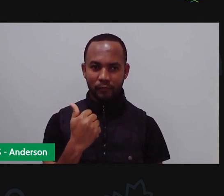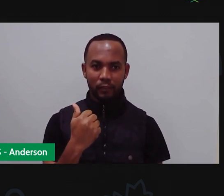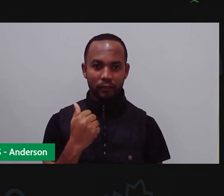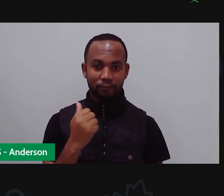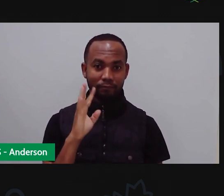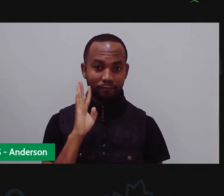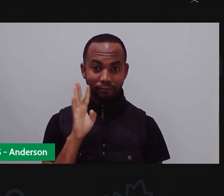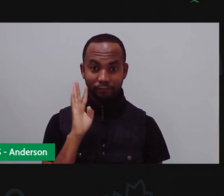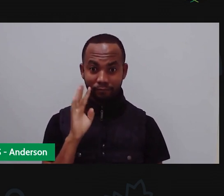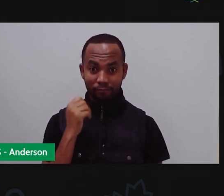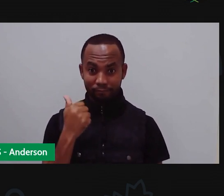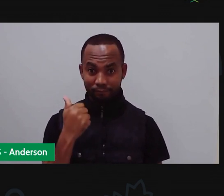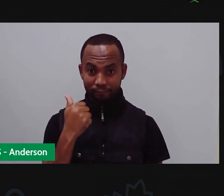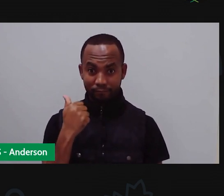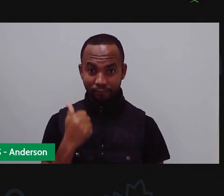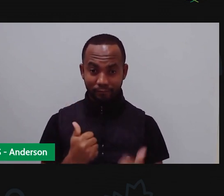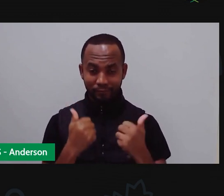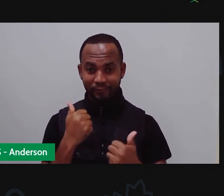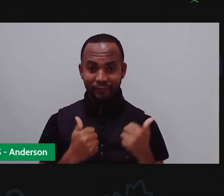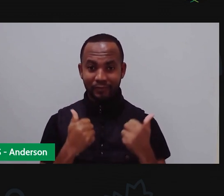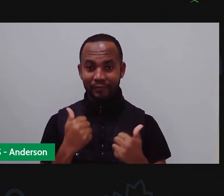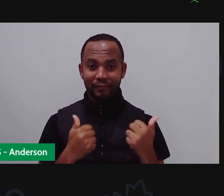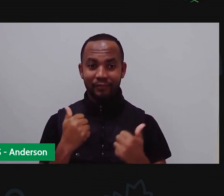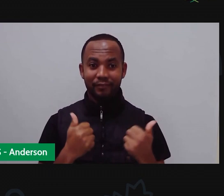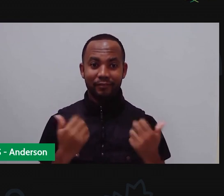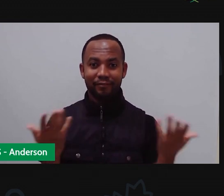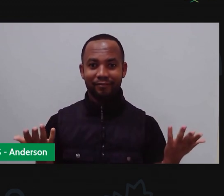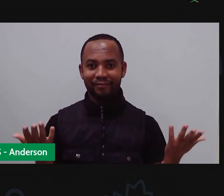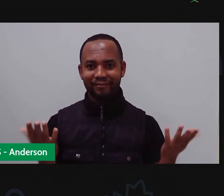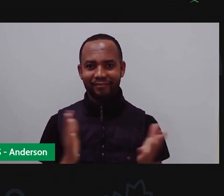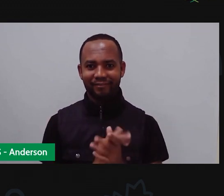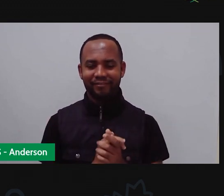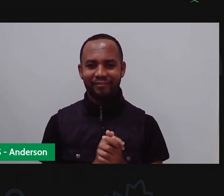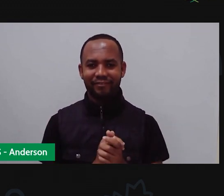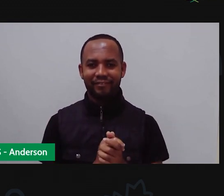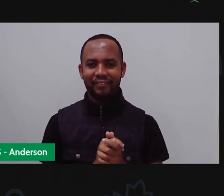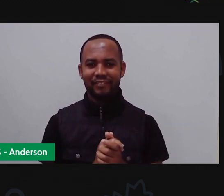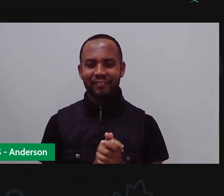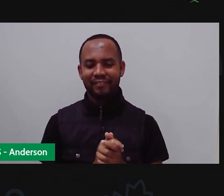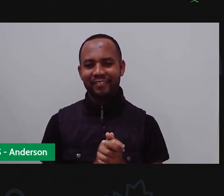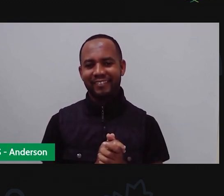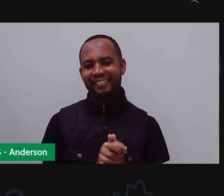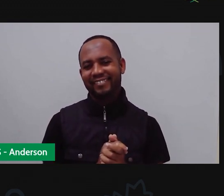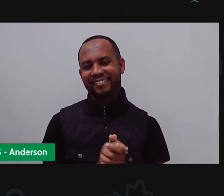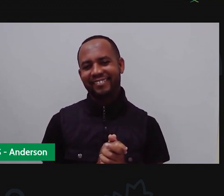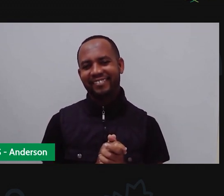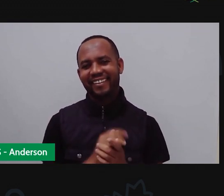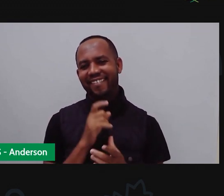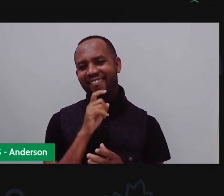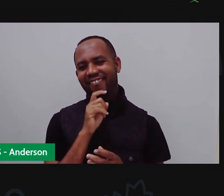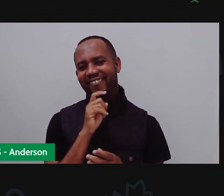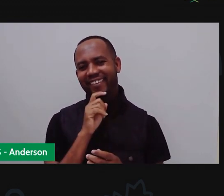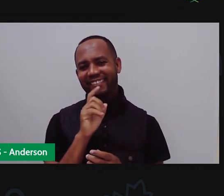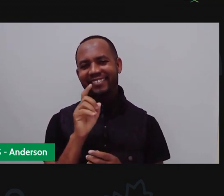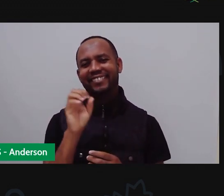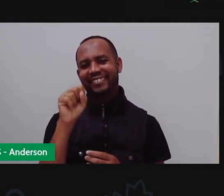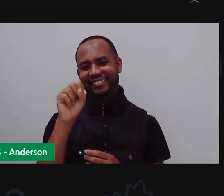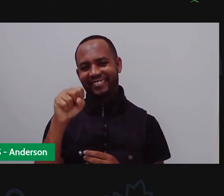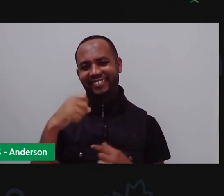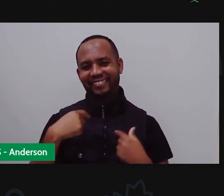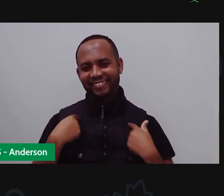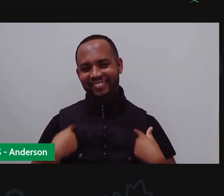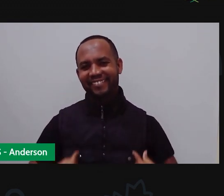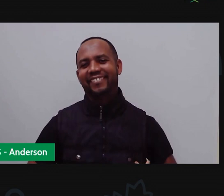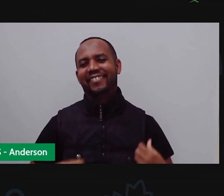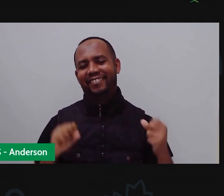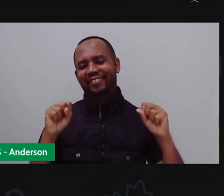tudo bem com vocês? Que não tá muito bem aqui hoje, gente, é Anderson, porque ele tá achando que aqui tá nevando. Olha essa cara